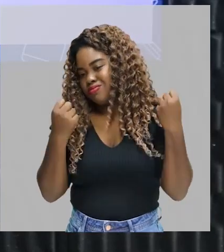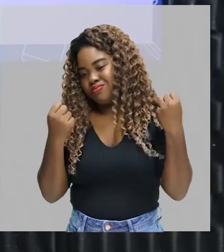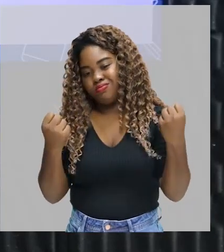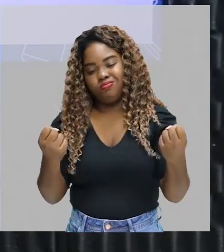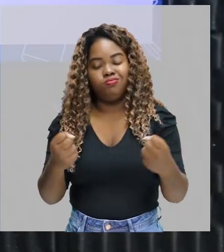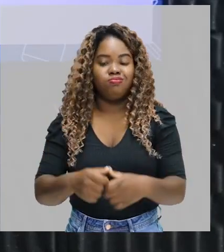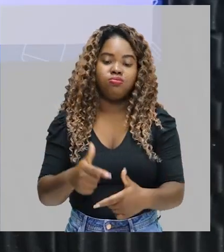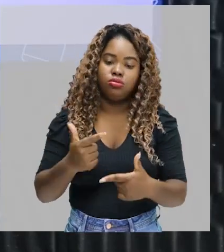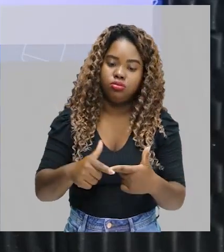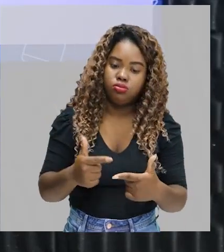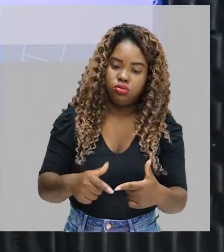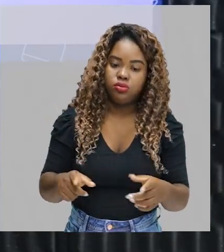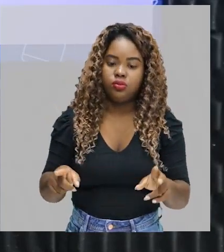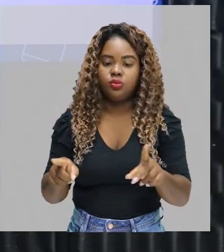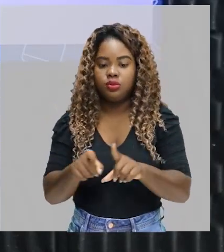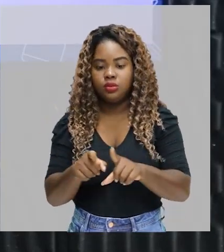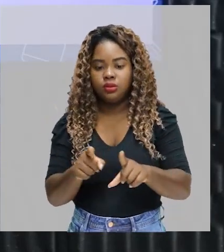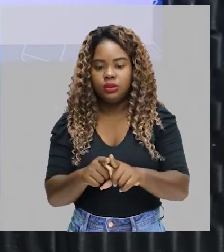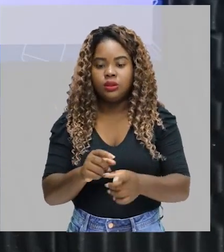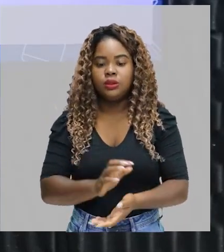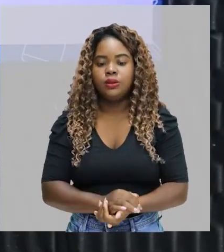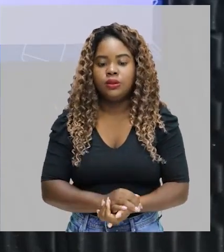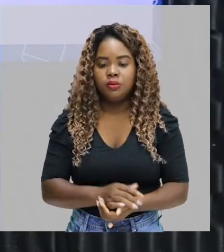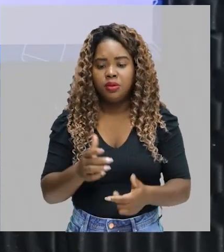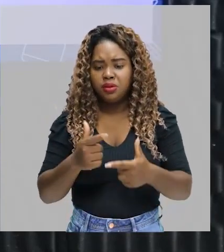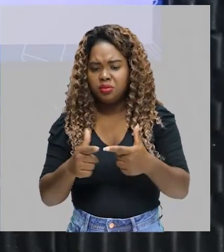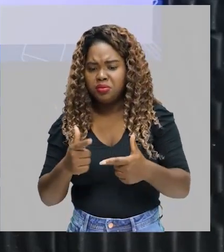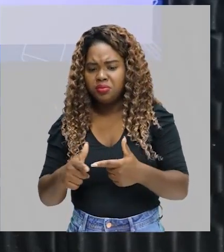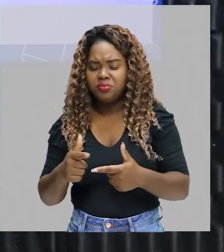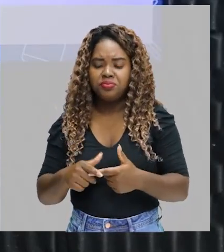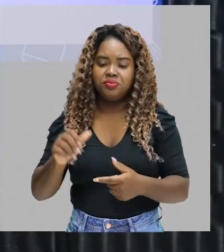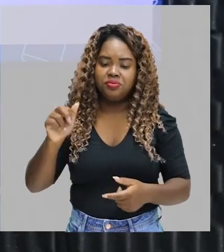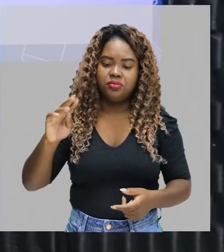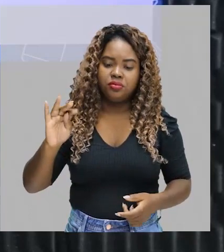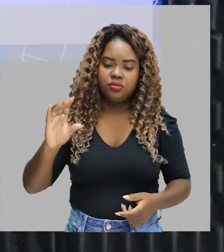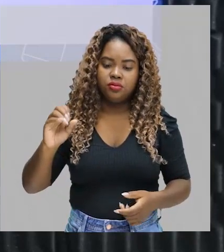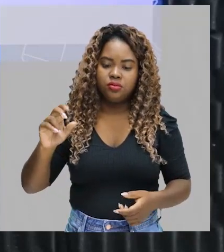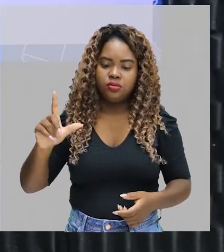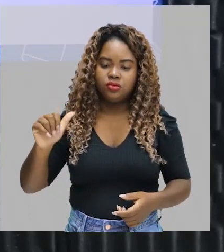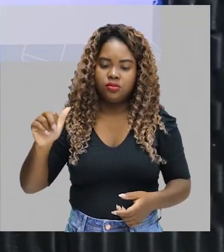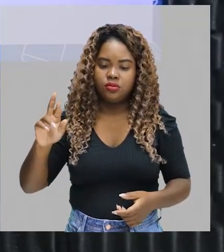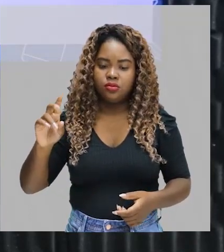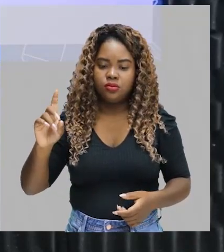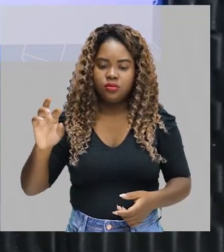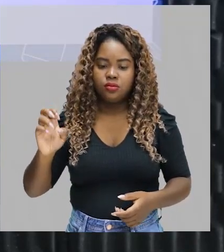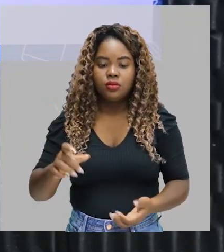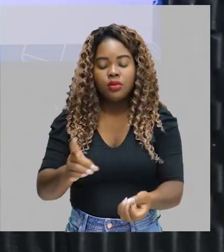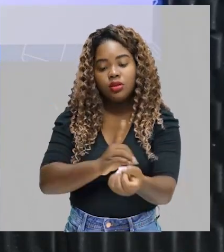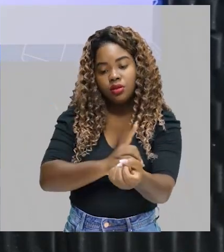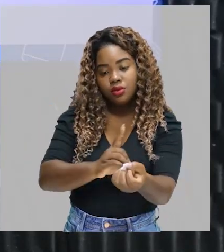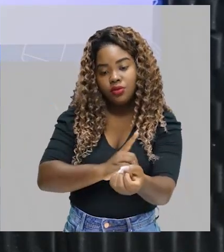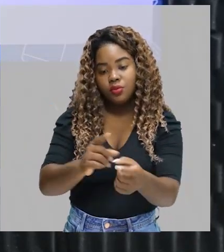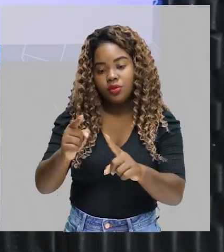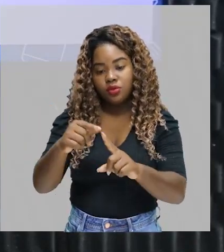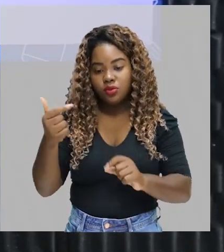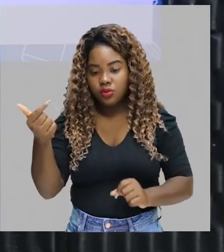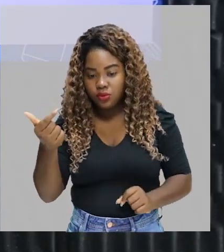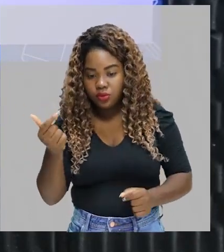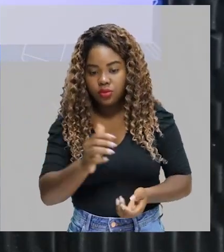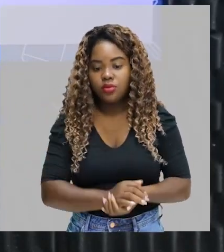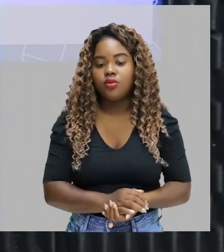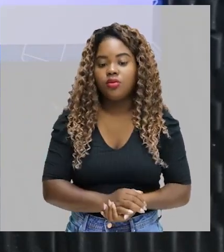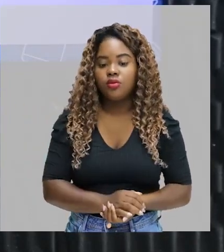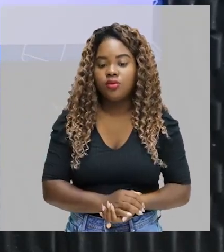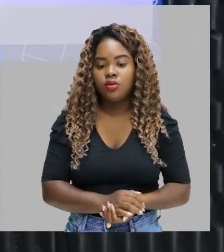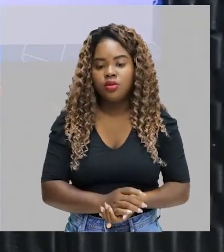pressão arterial, problemas articulares, diabetes tipo 2, distúrbios do